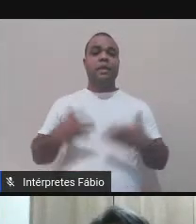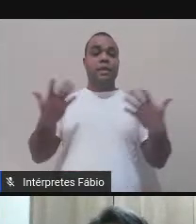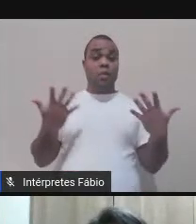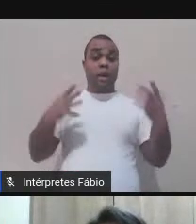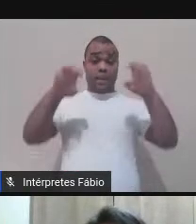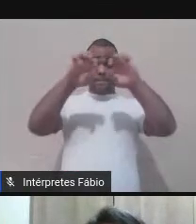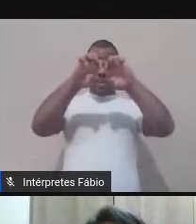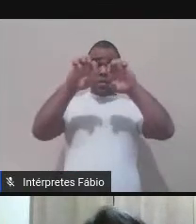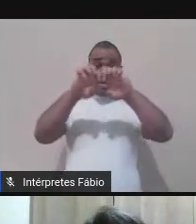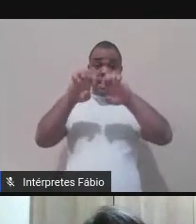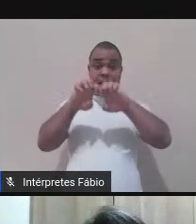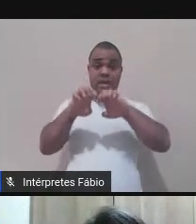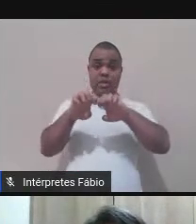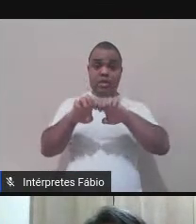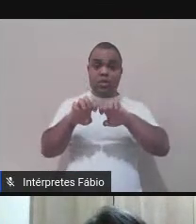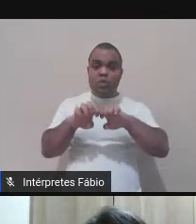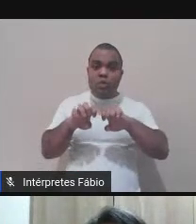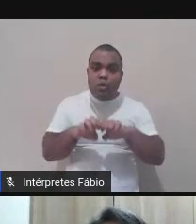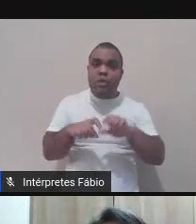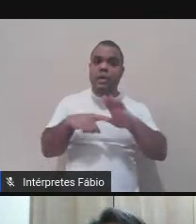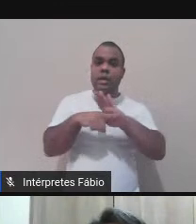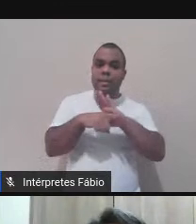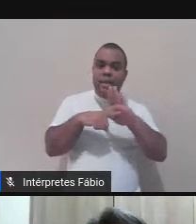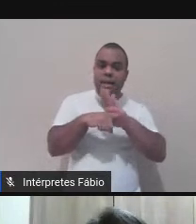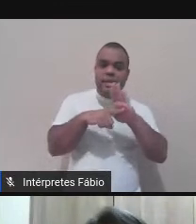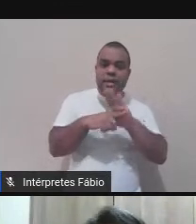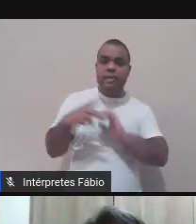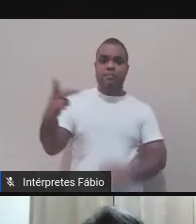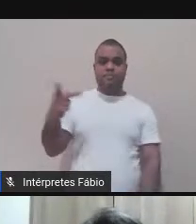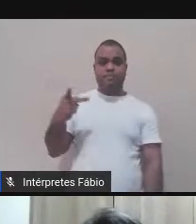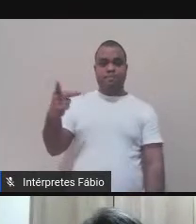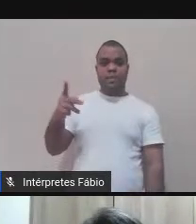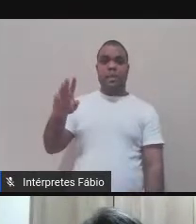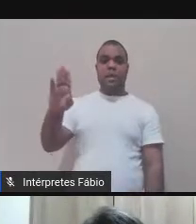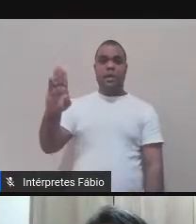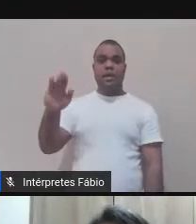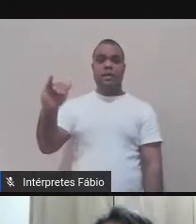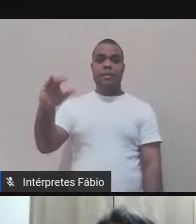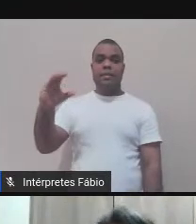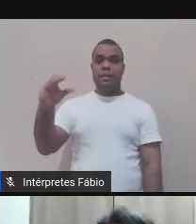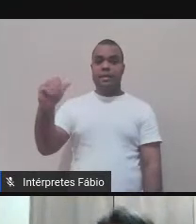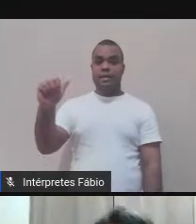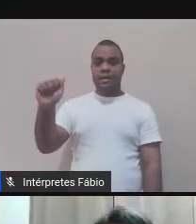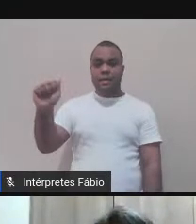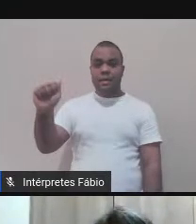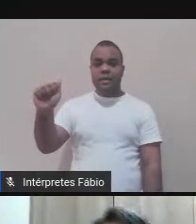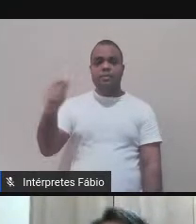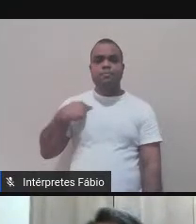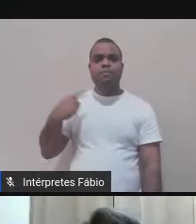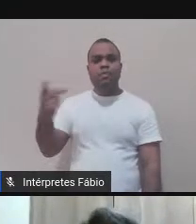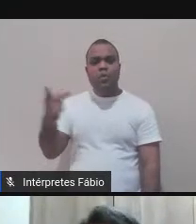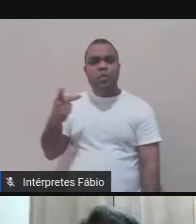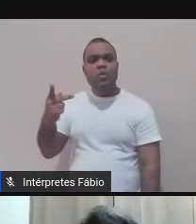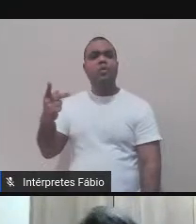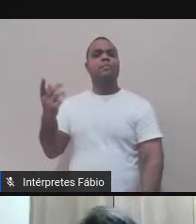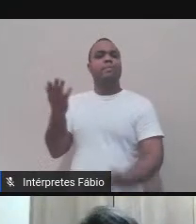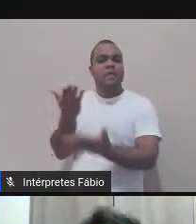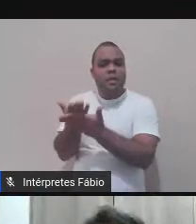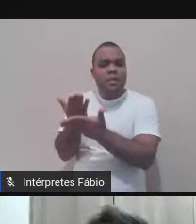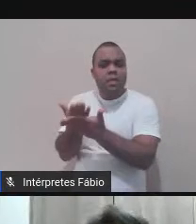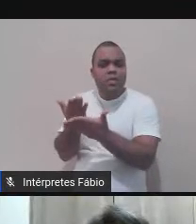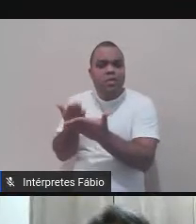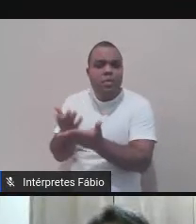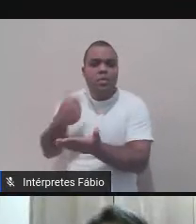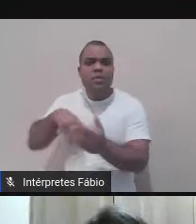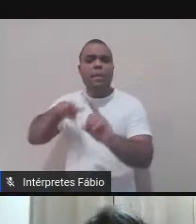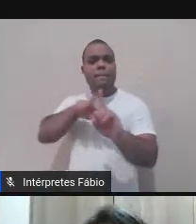desenvolvendo com a Bianca Nascimento, tá? em um projeto de iniciação científica, onde buscamos perceber as diferentes maneiras